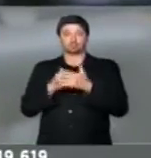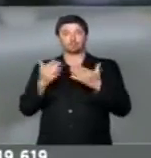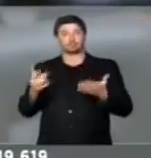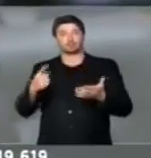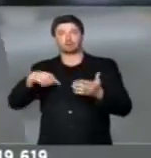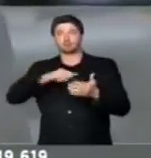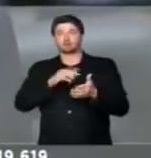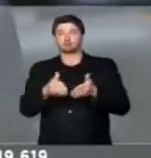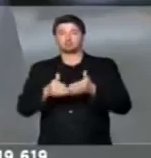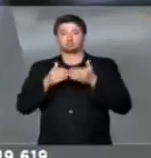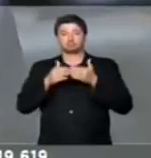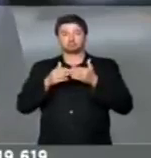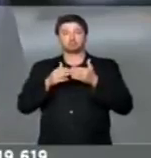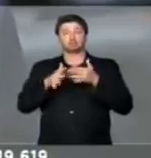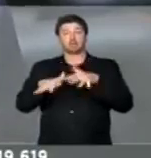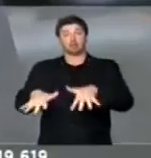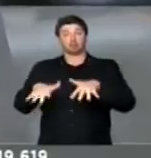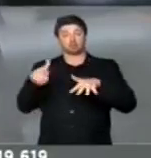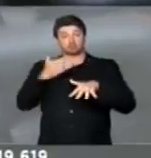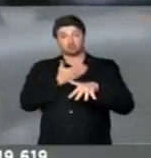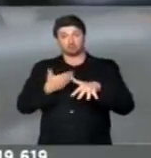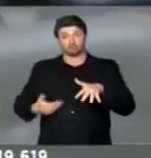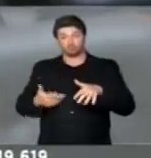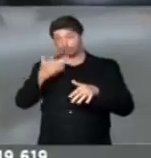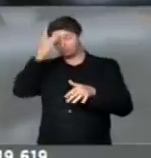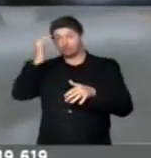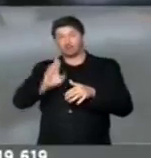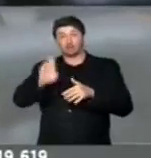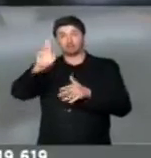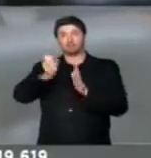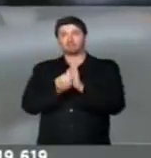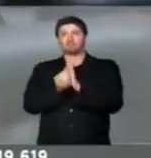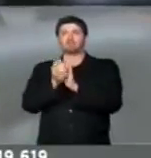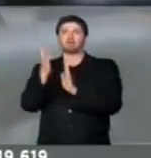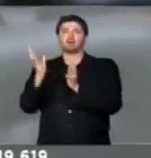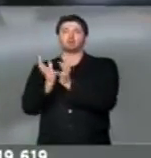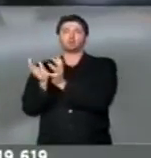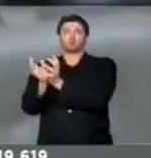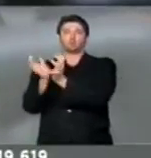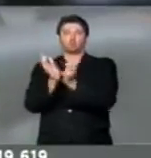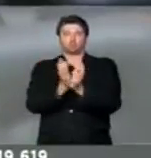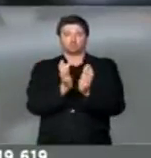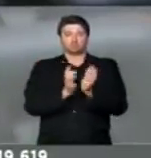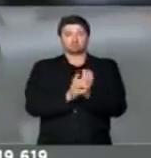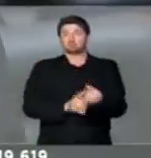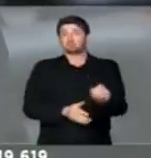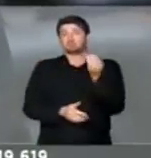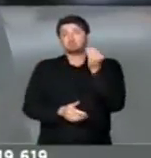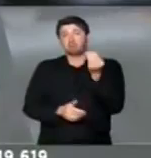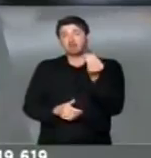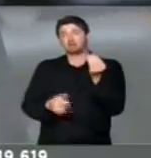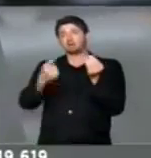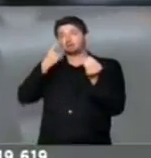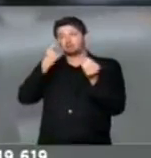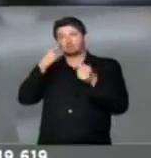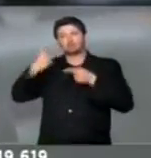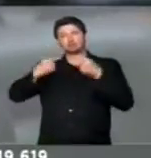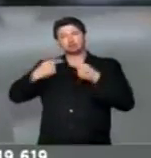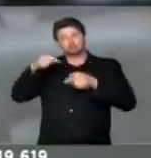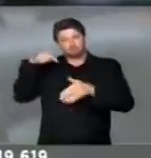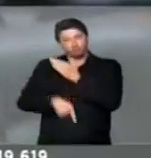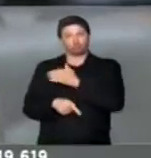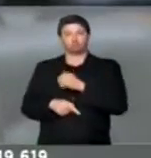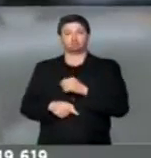Nós pedimos Uma audiência pública Com representantes De vários segmentos Para que a gente possa Esgotar o assunto